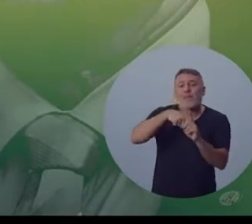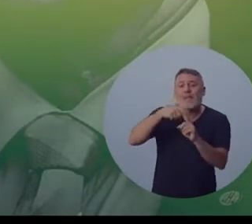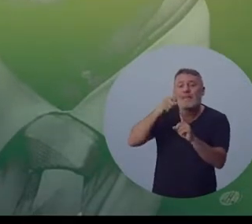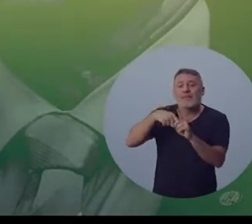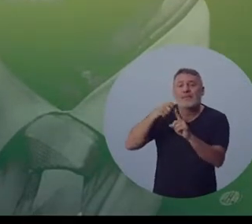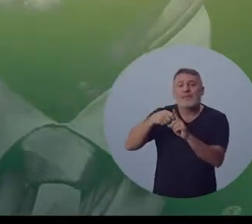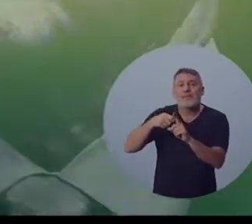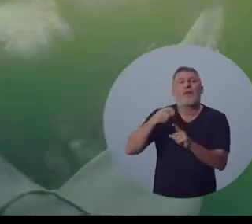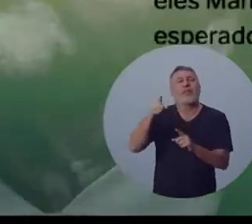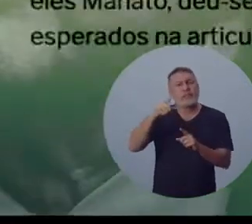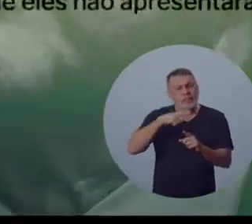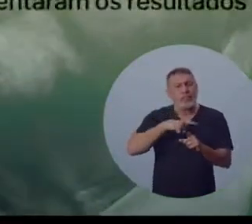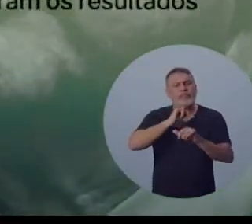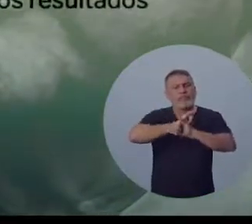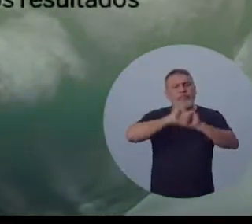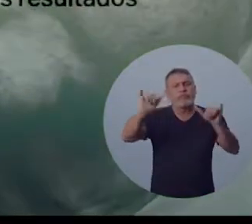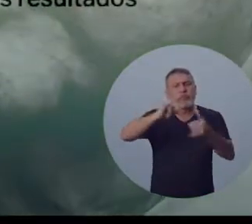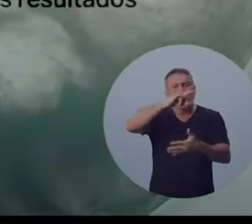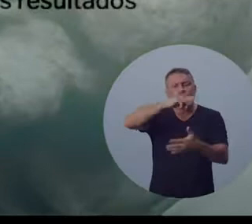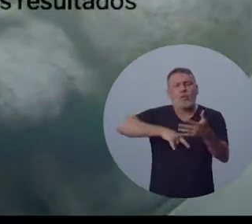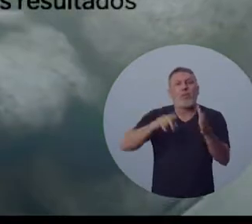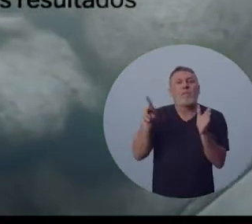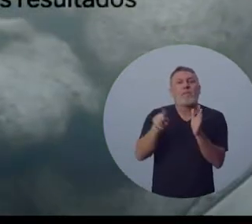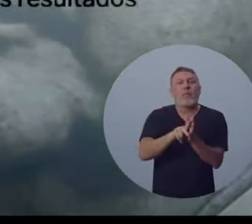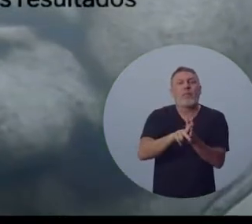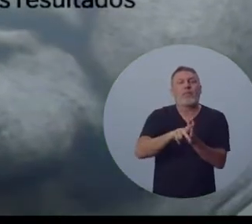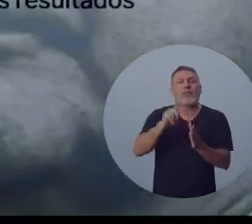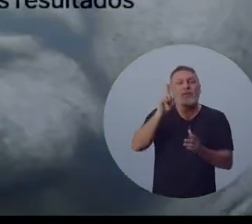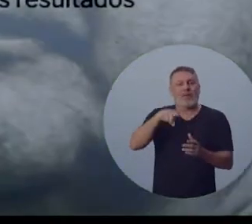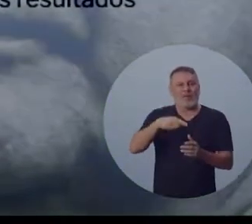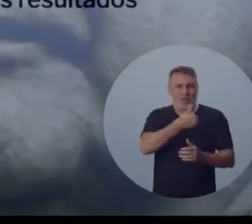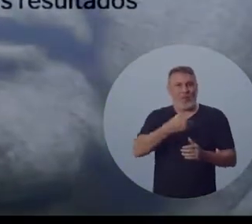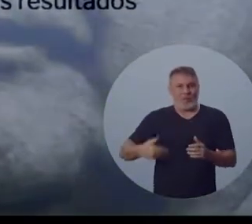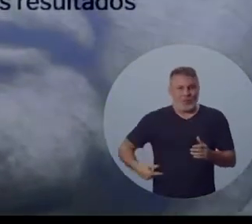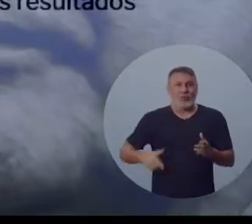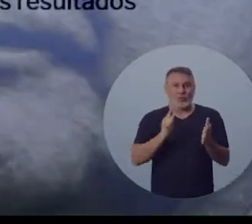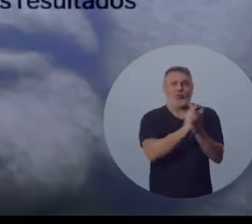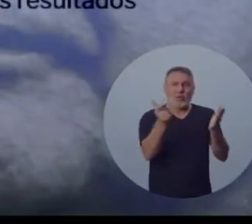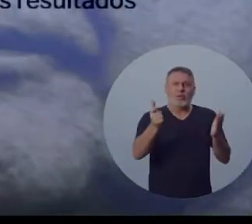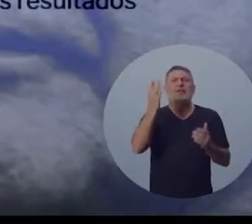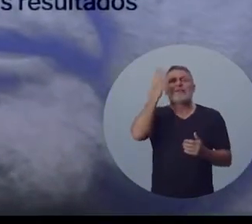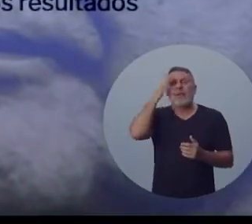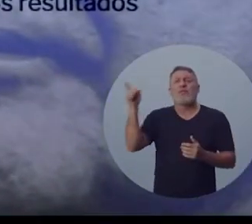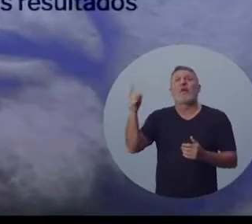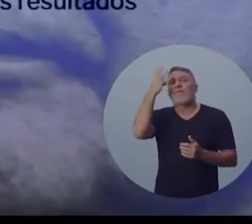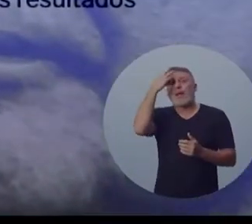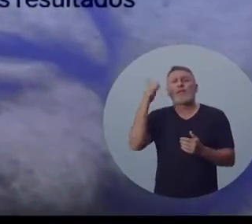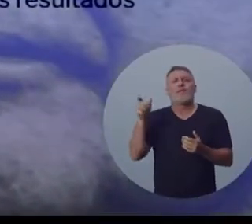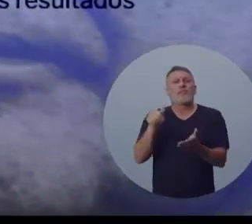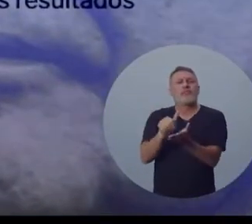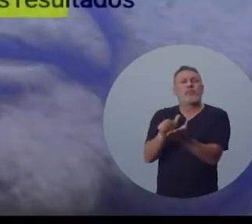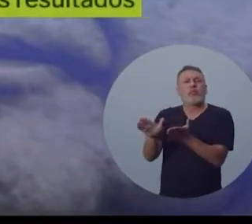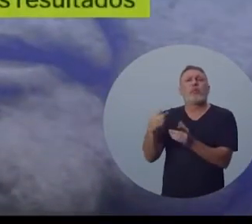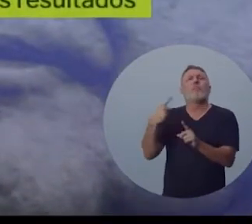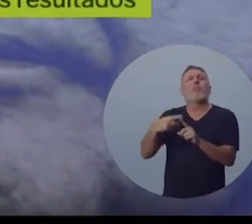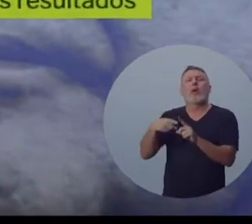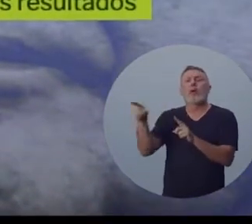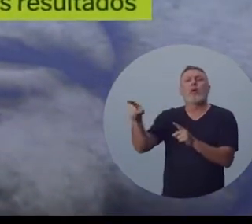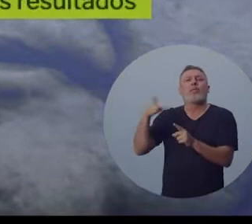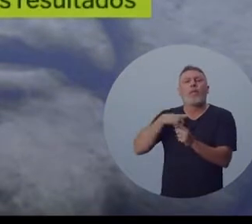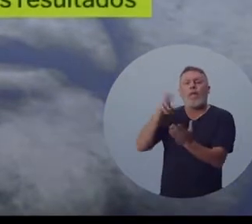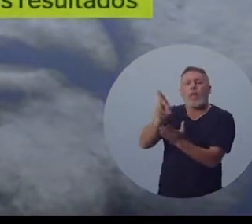cinco meses. Segundo nota enviada pelo Ministério da Casa Civil ao Jornal O Globo, Manato foi demitido por não